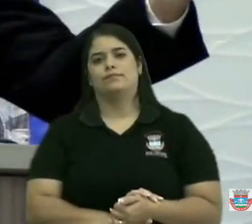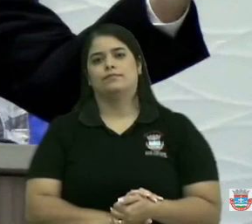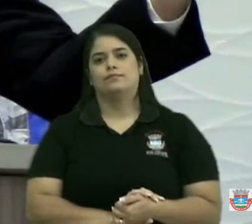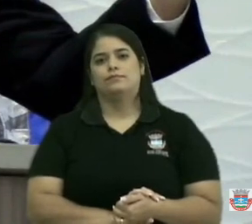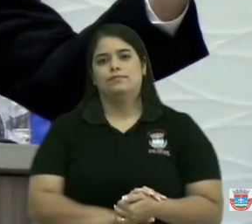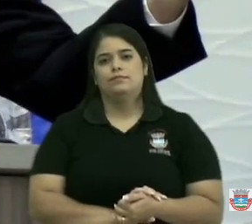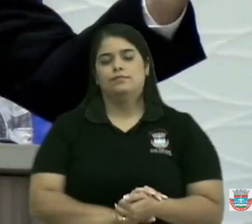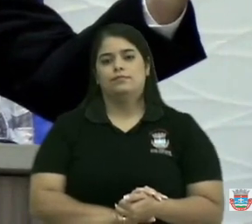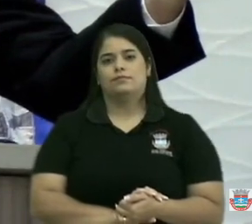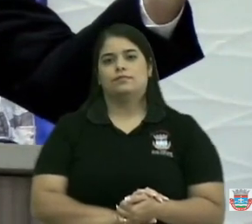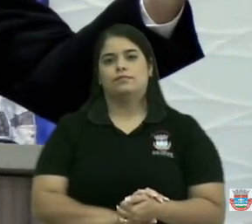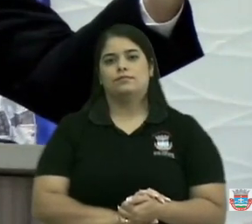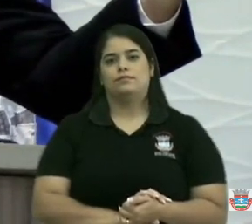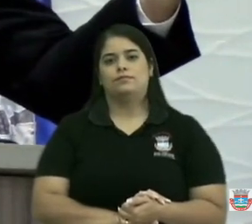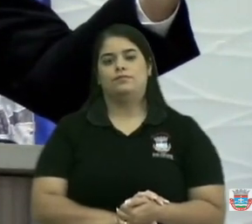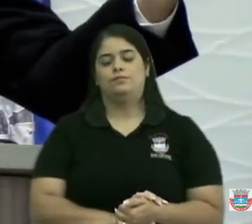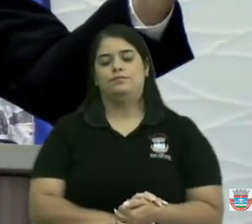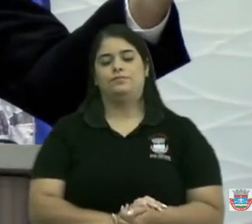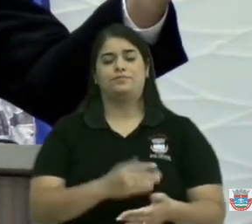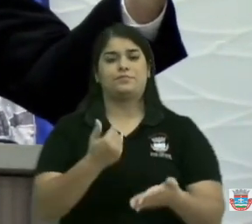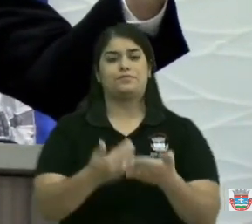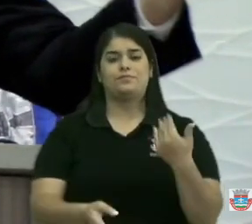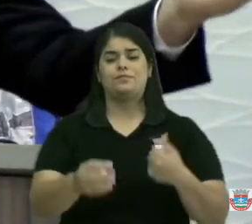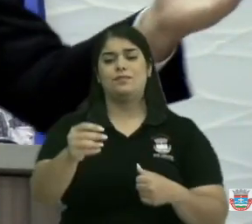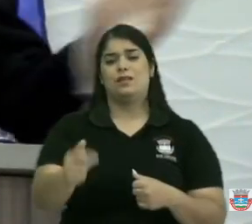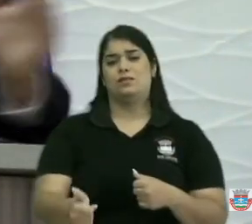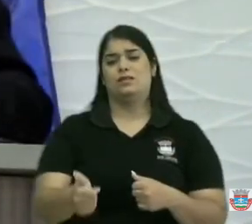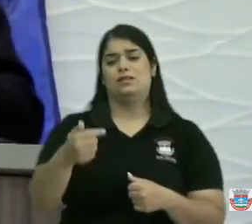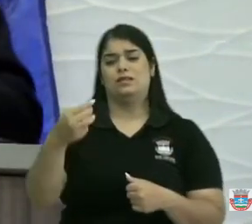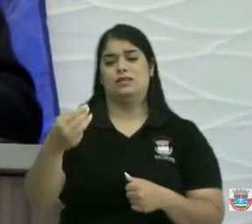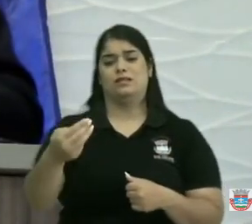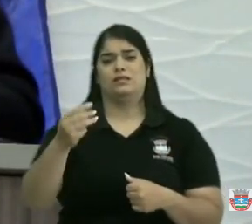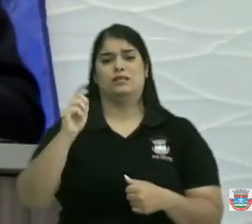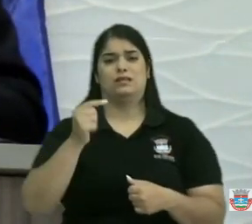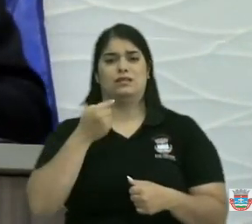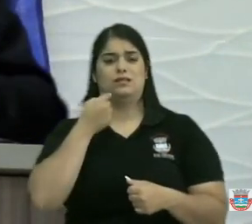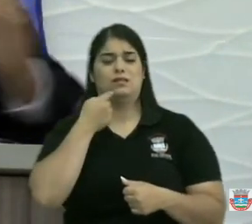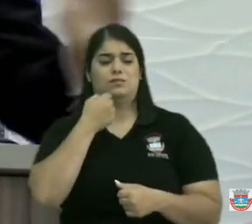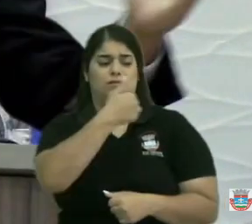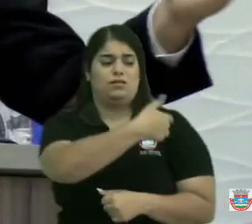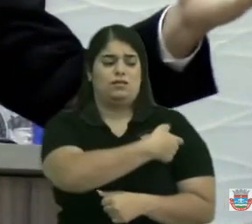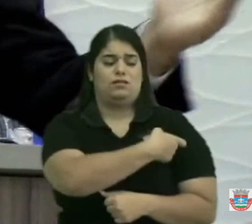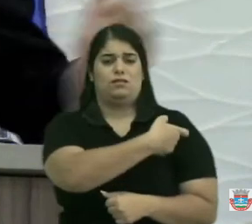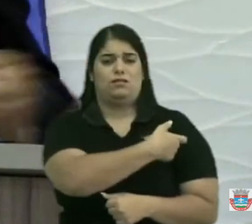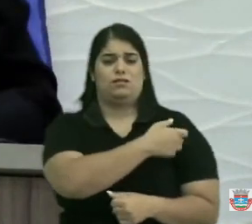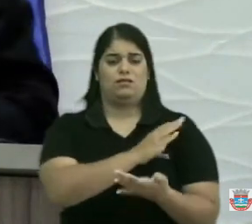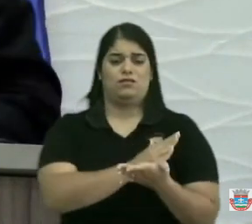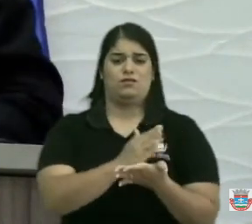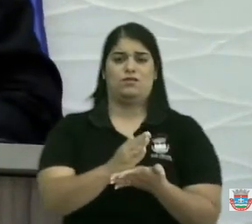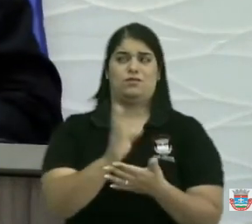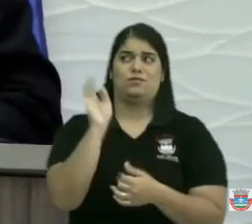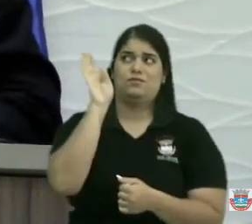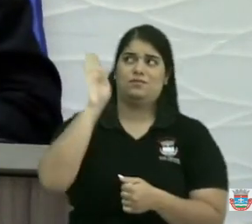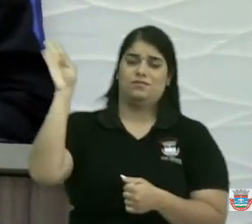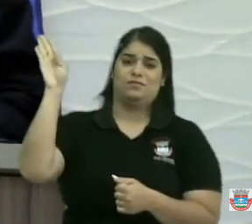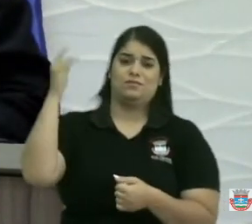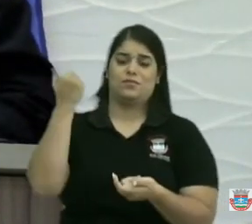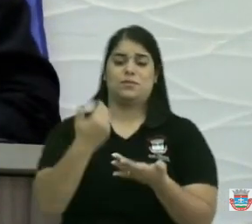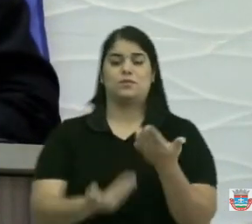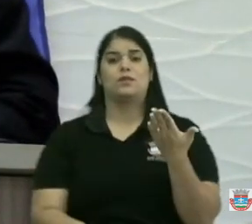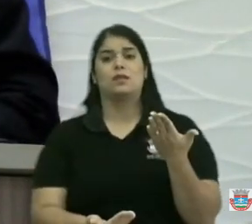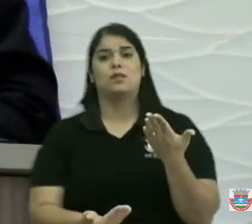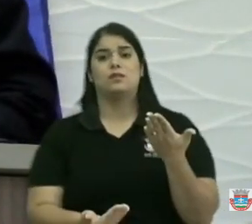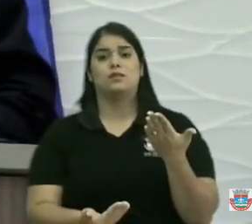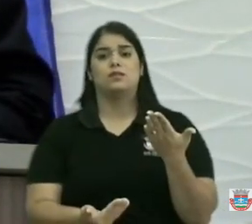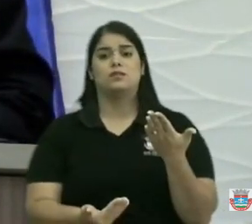as mudanças que perderam quase 3 mil vacinas no início do mandato a perca da do